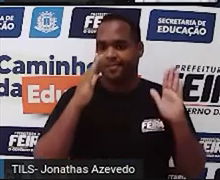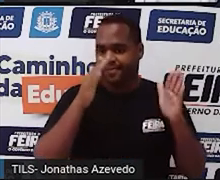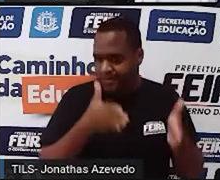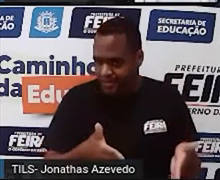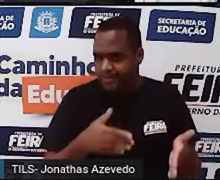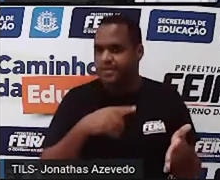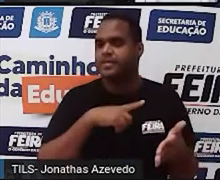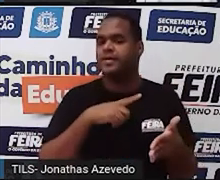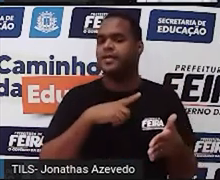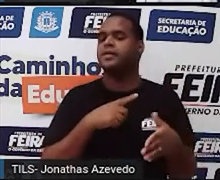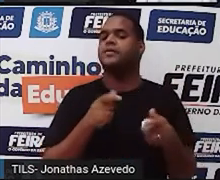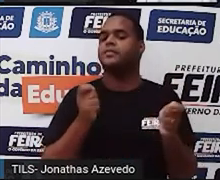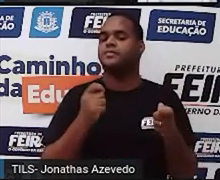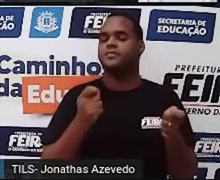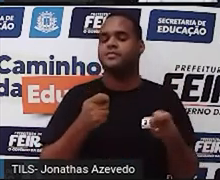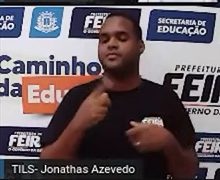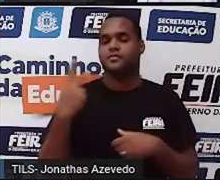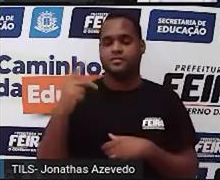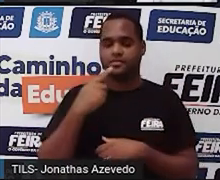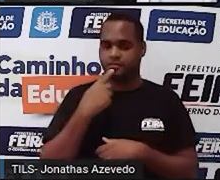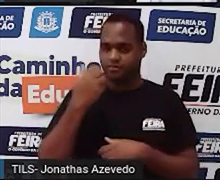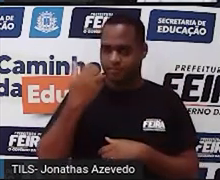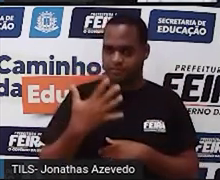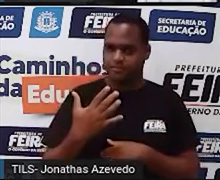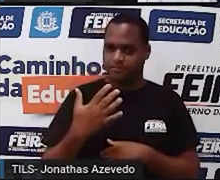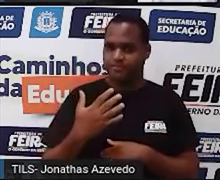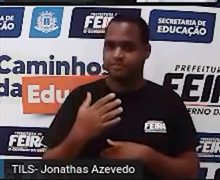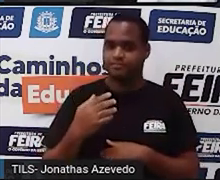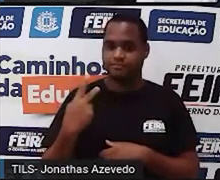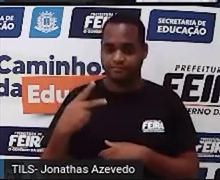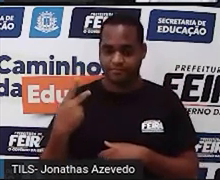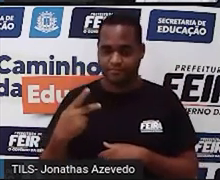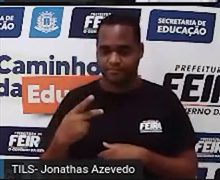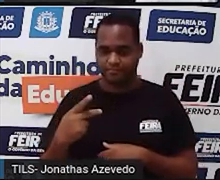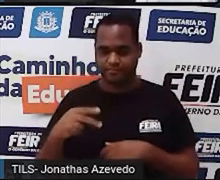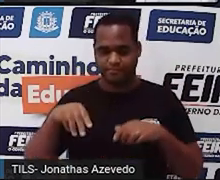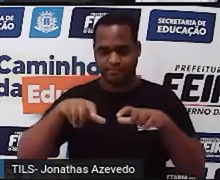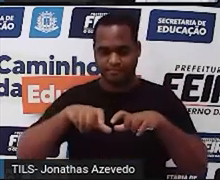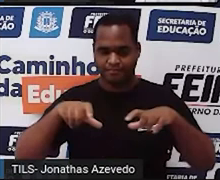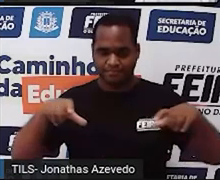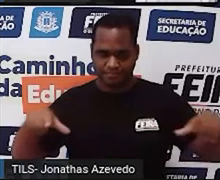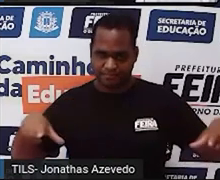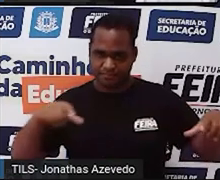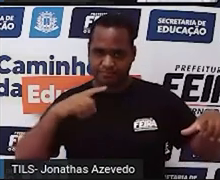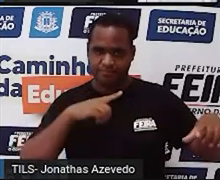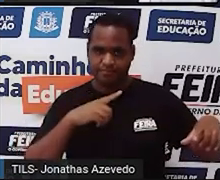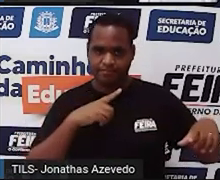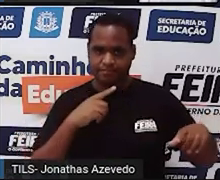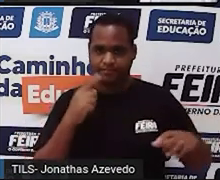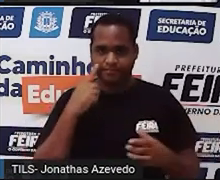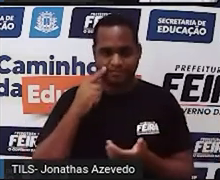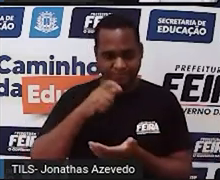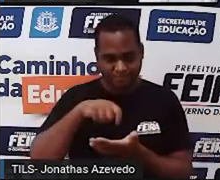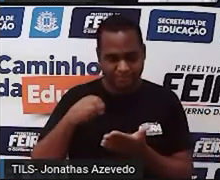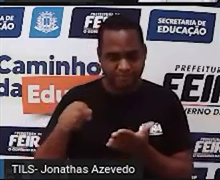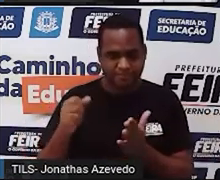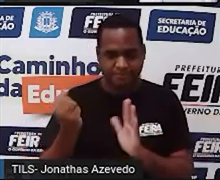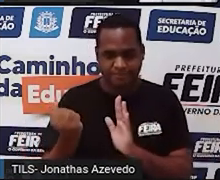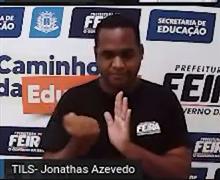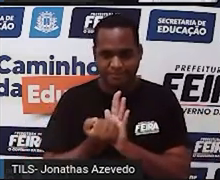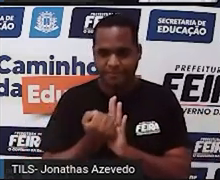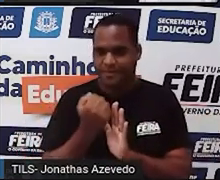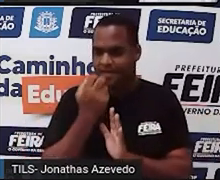e conta-se, né? Que no túmulo dele, onde ele foi enterrado, foi escrito o